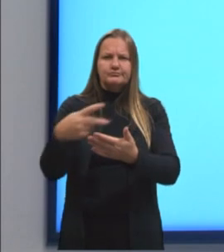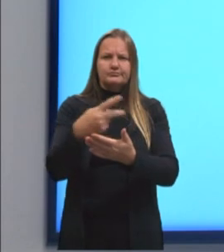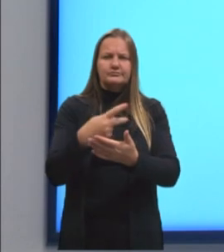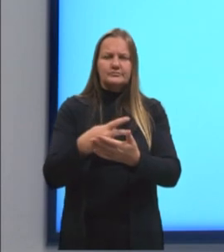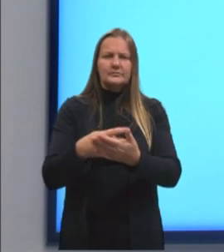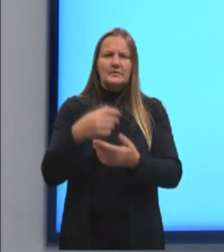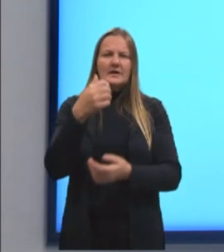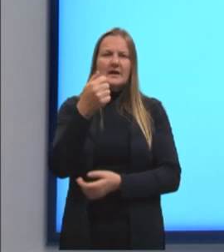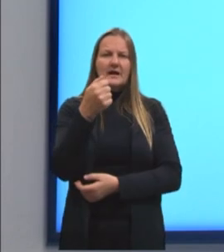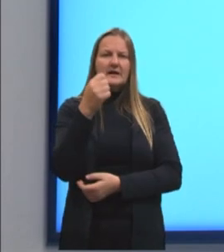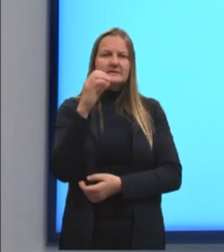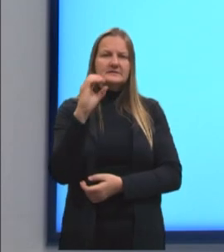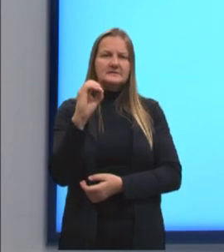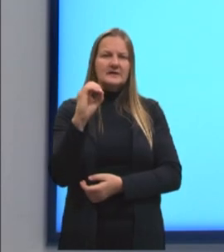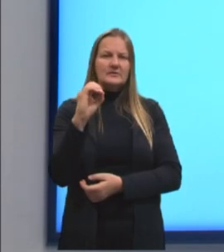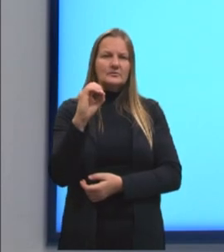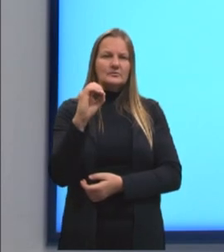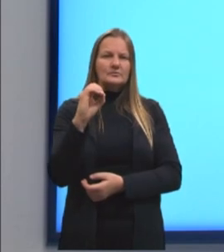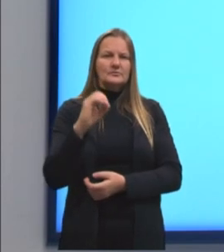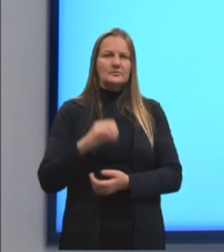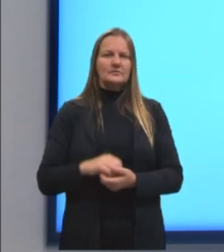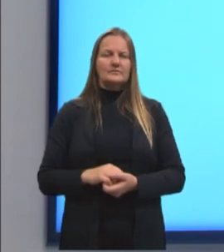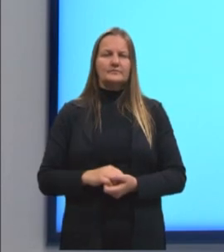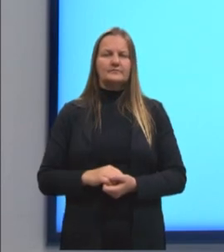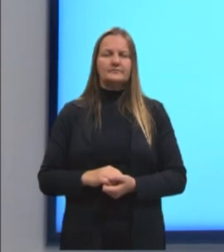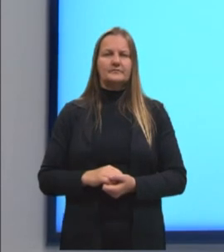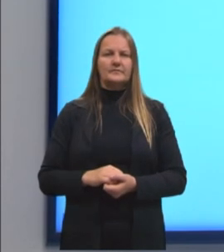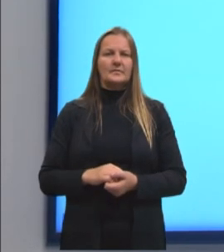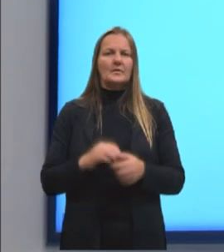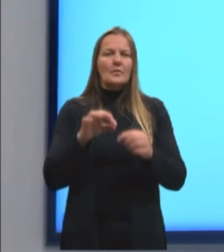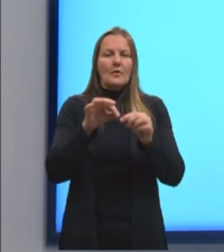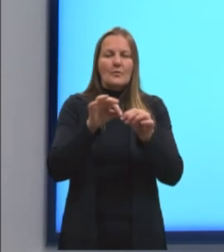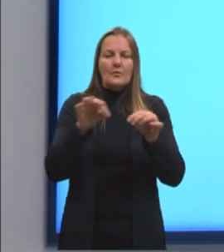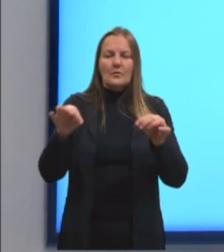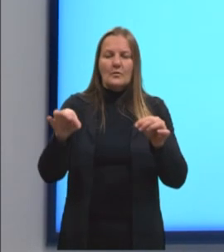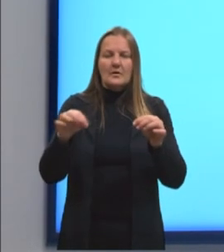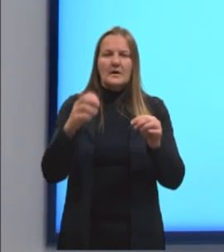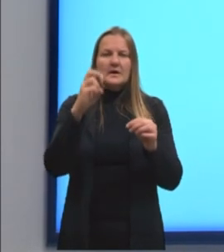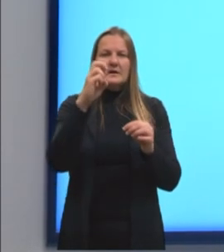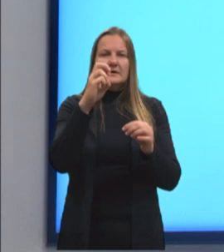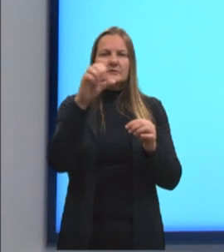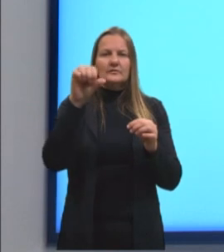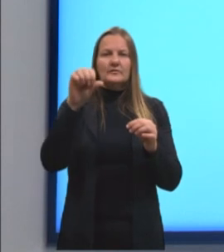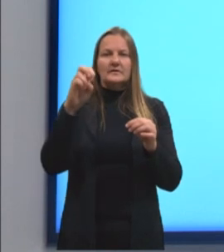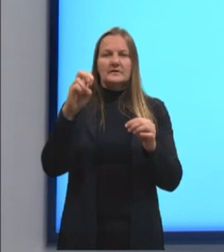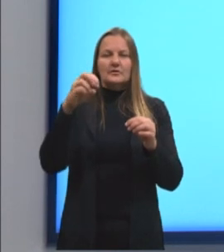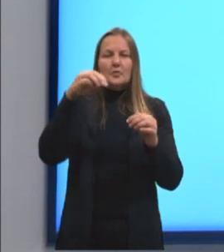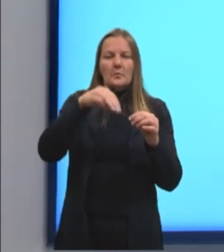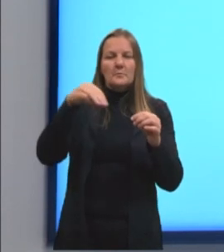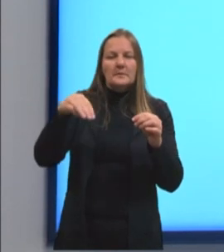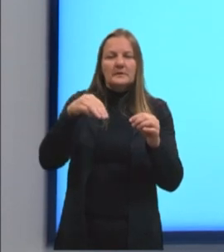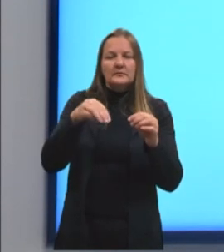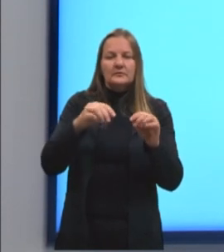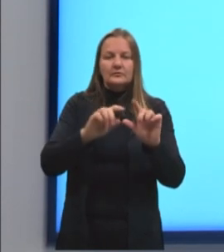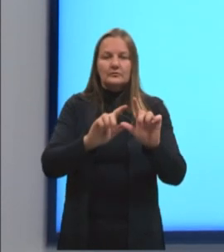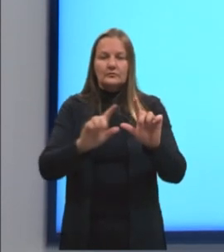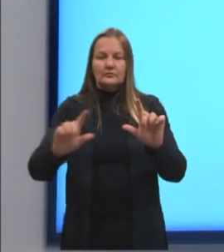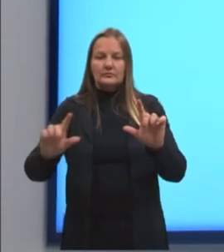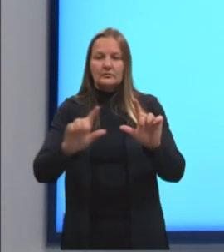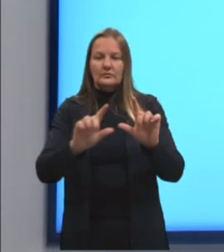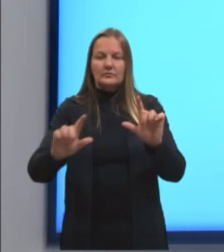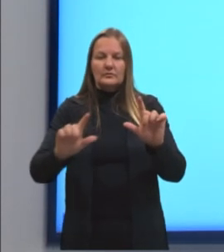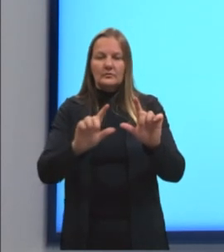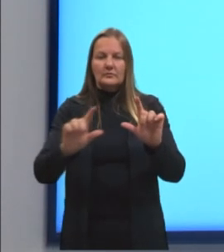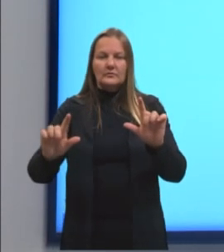A0. As medidas de uma folha A0 são 595 milímetros de largura e